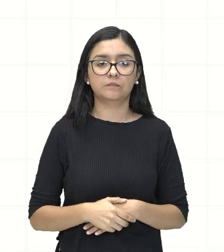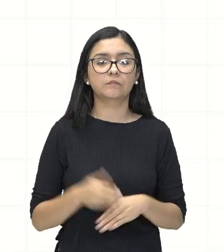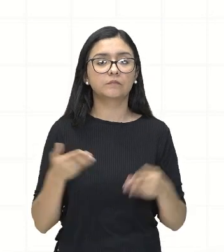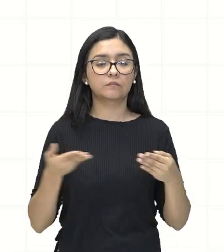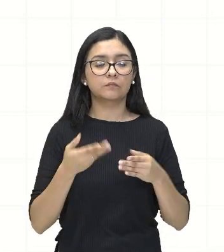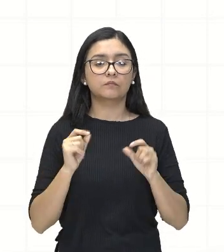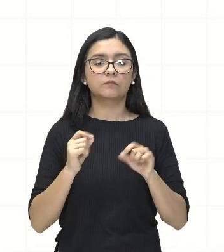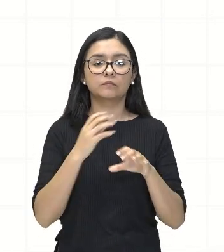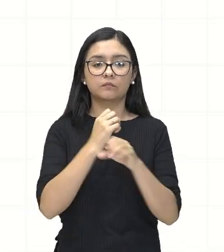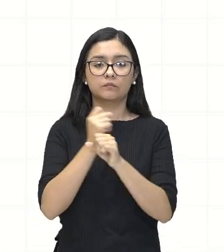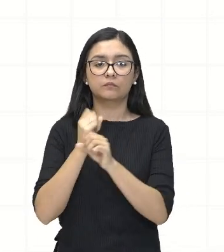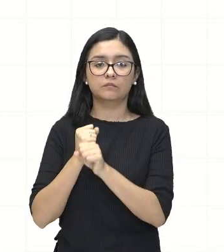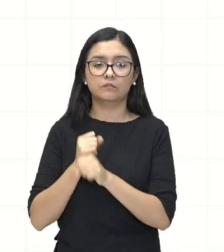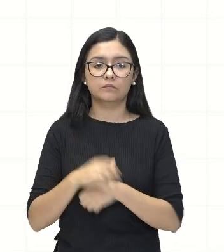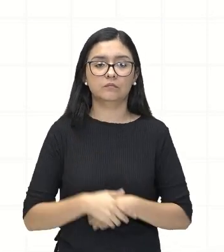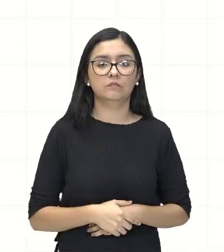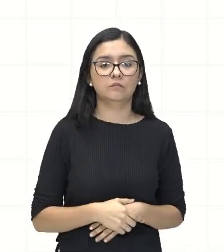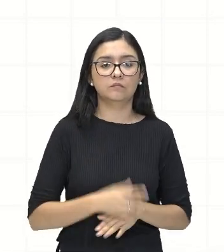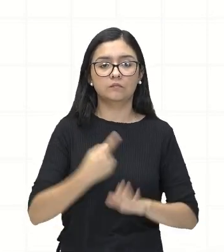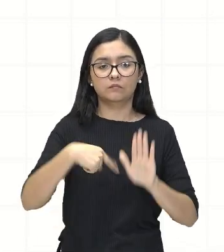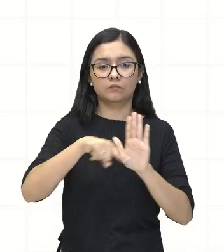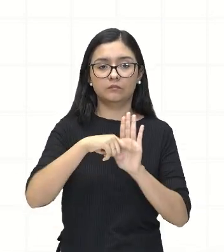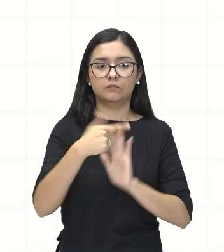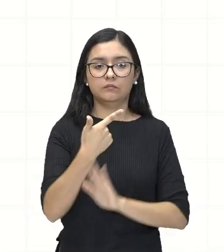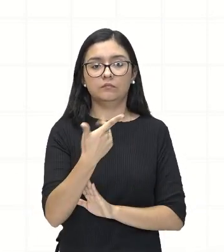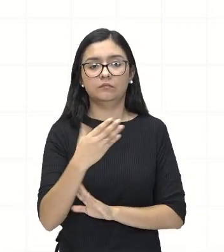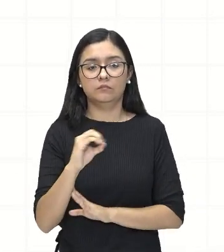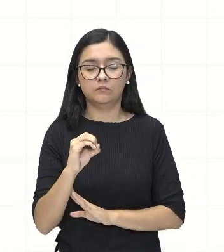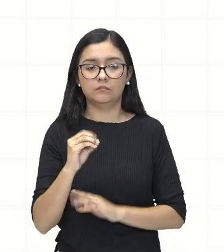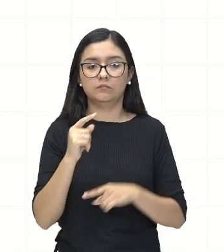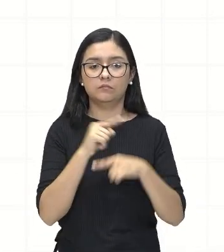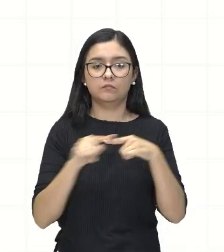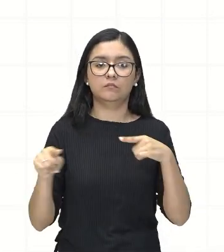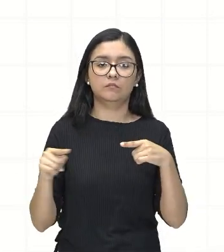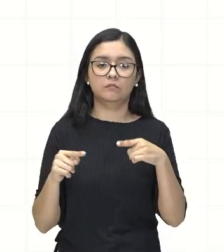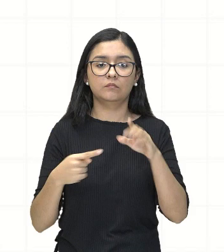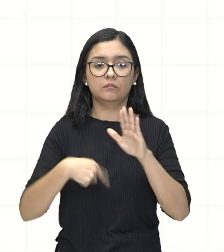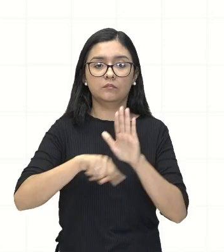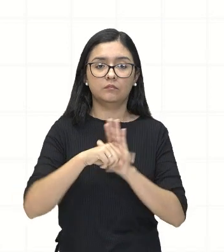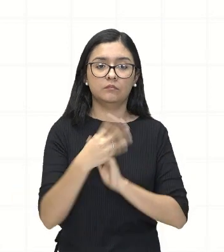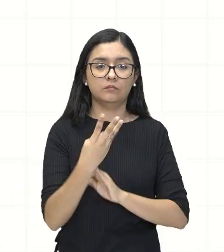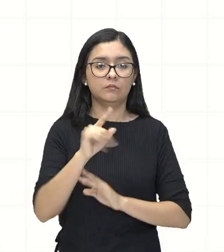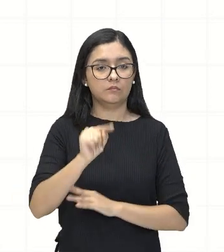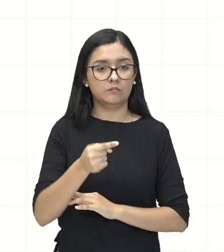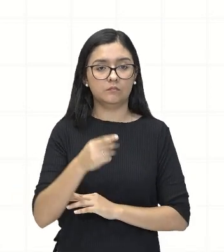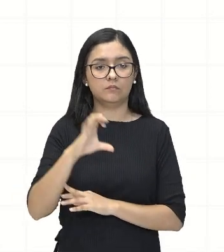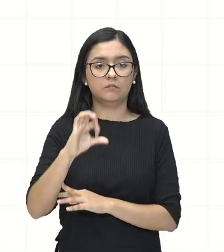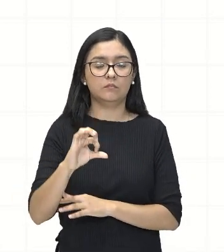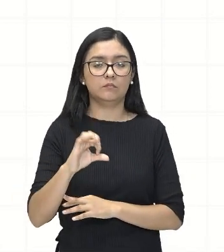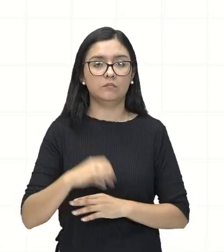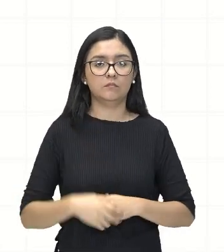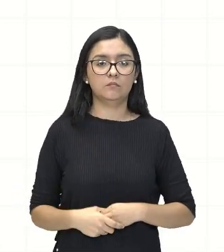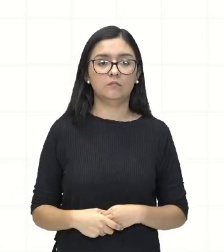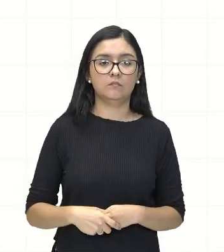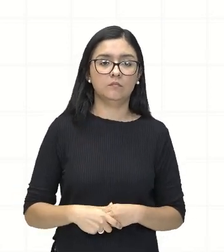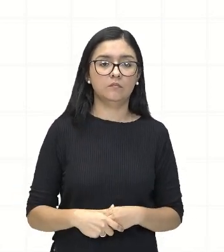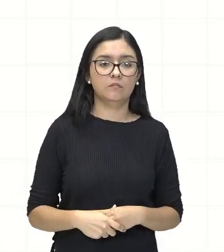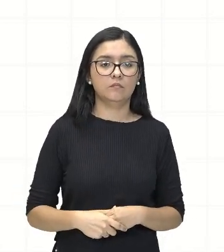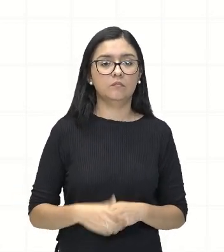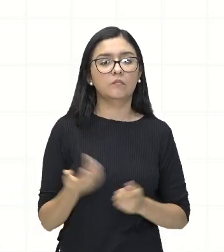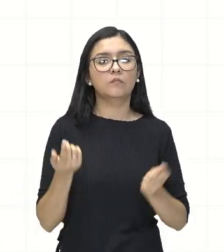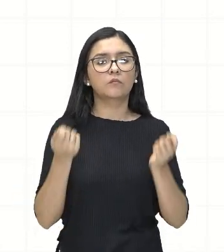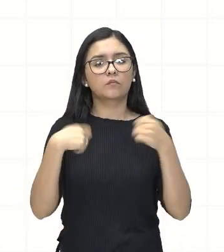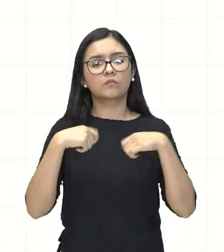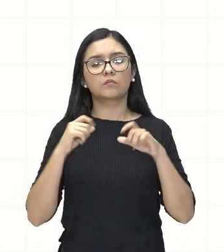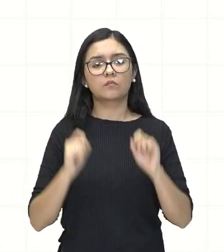Menos 20 dividido por menos 4,9. Vamos considerar aqui